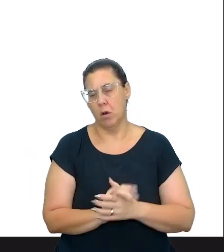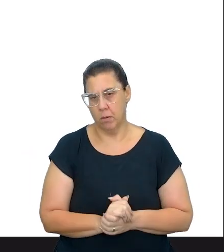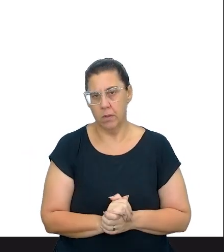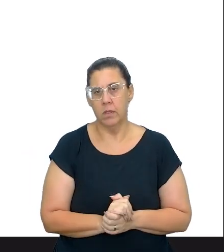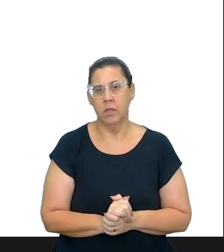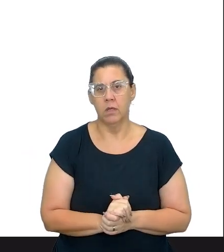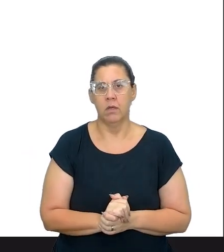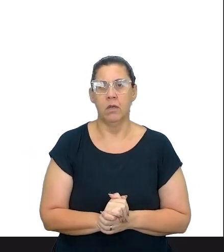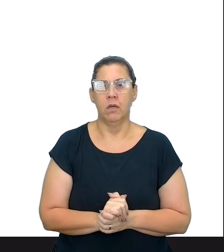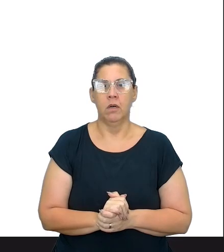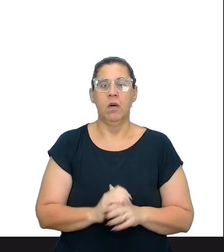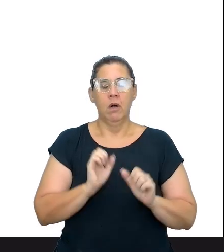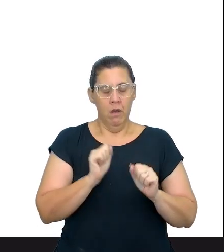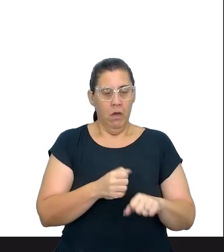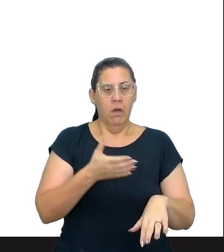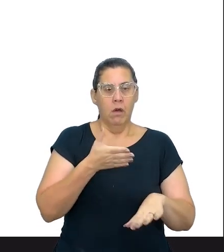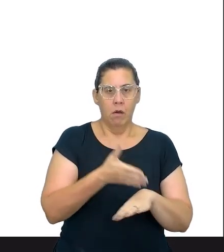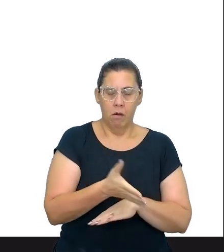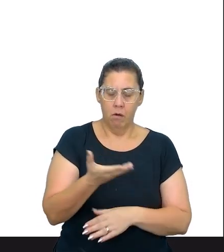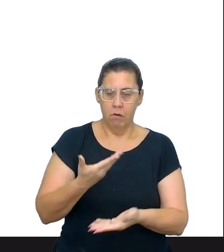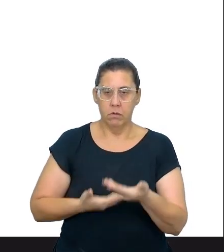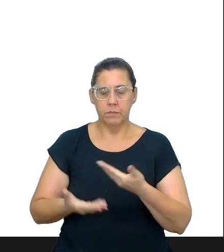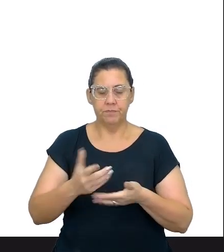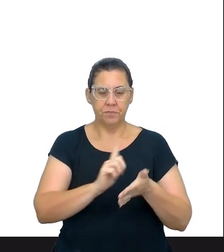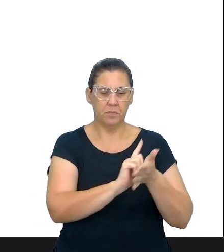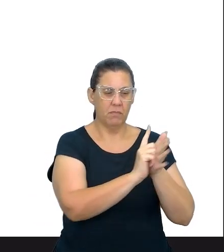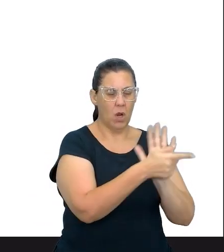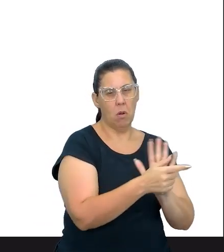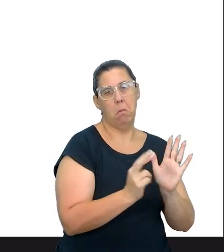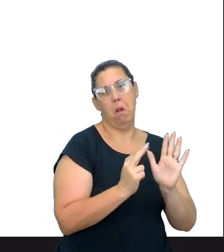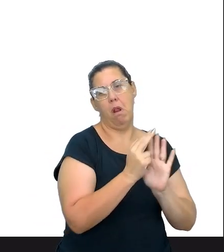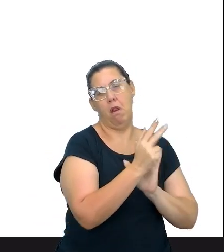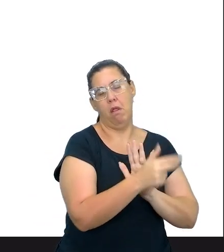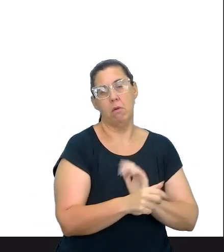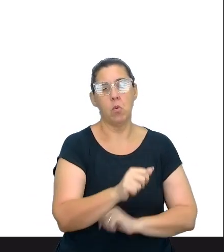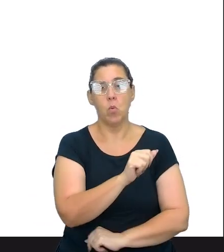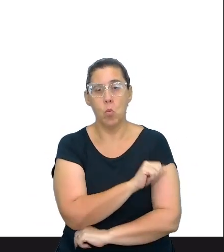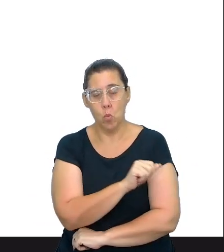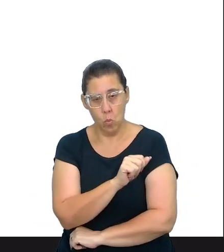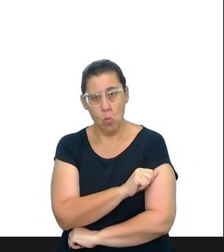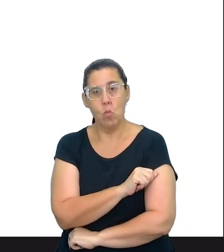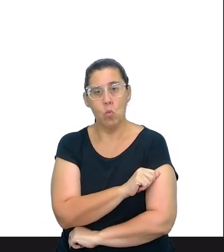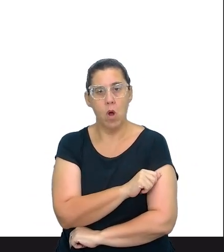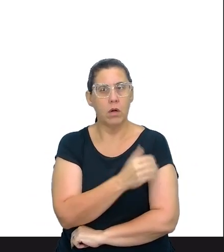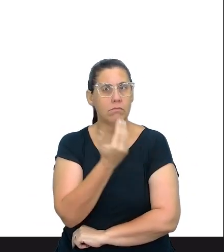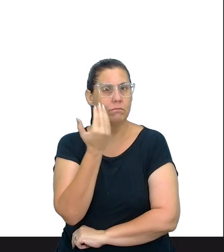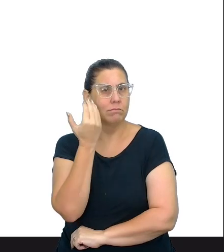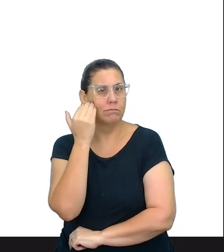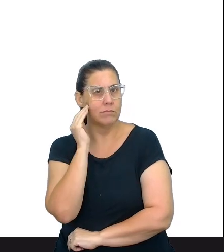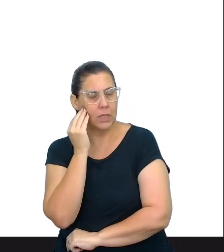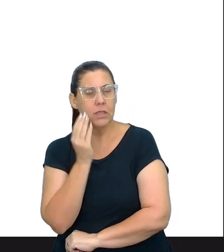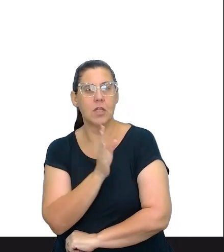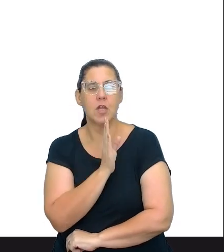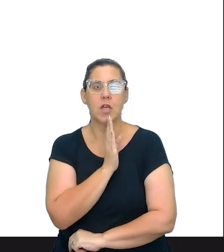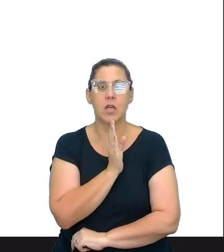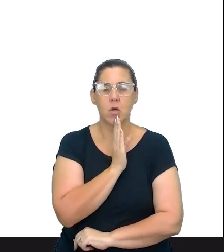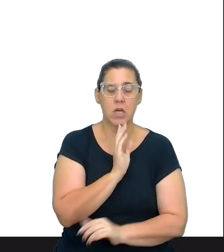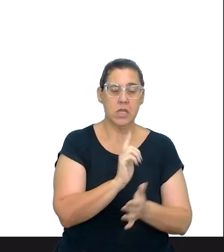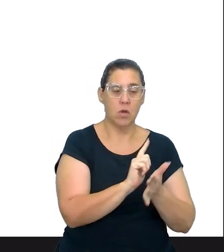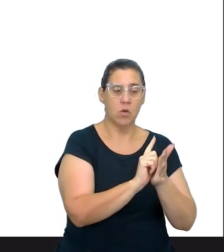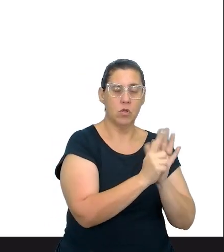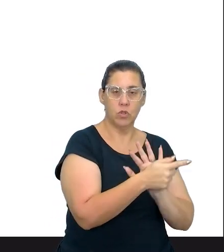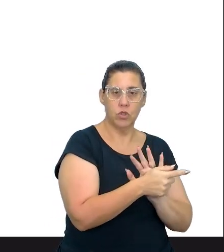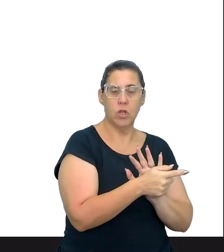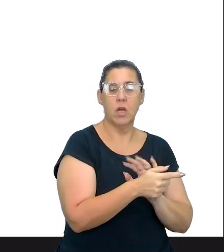fazer uma leitura compartilhada de vários gêneros textuais, para que esses estudantes passam a ter familiaridade com esse tipo de gênero.